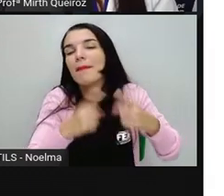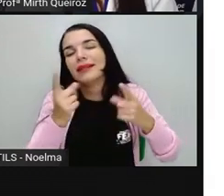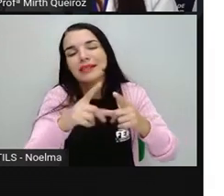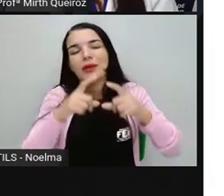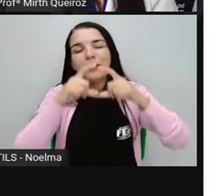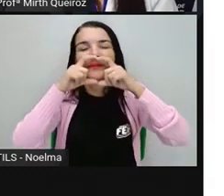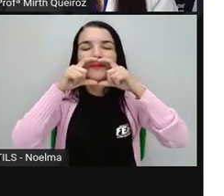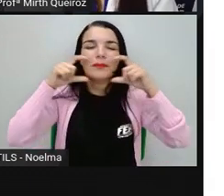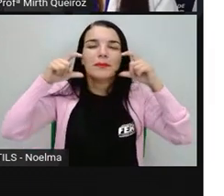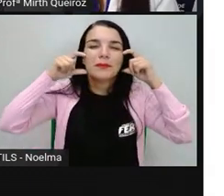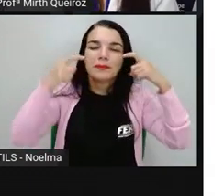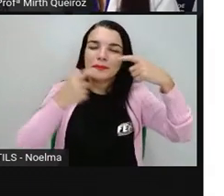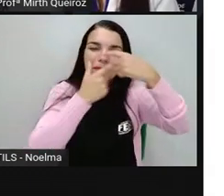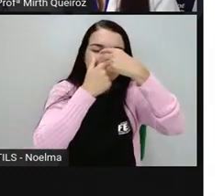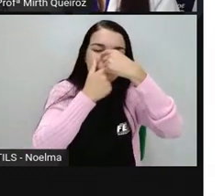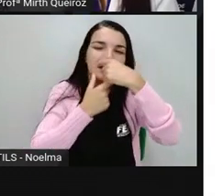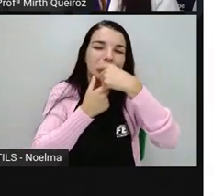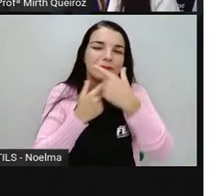crepe, né?